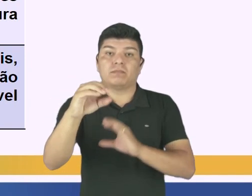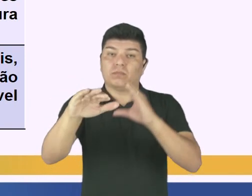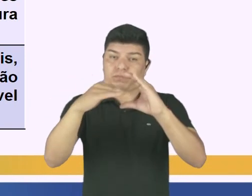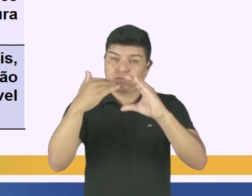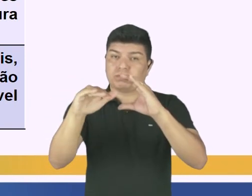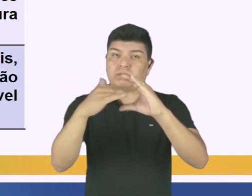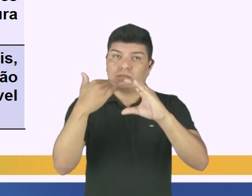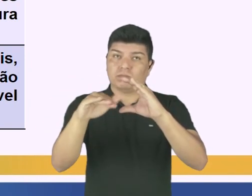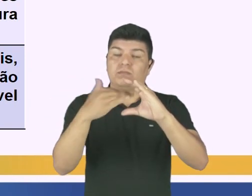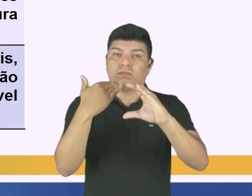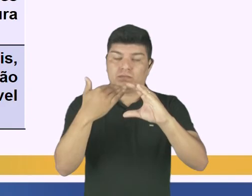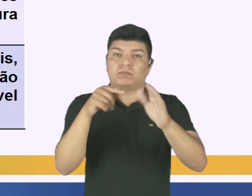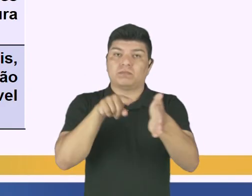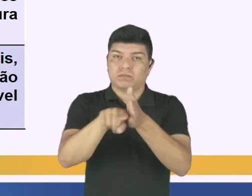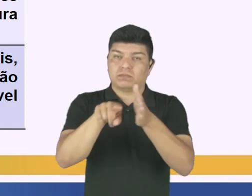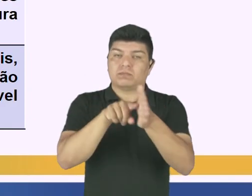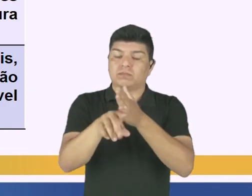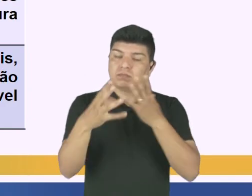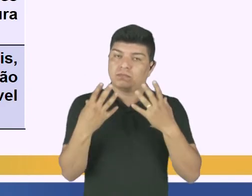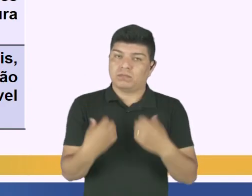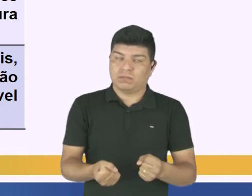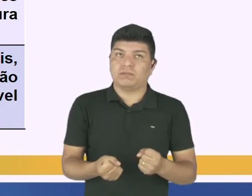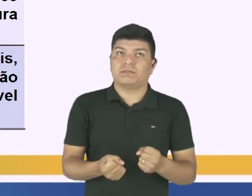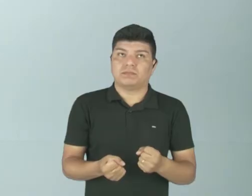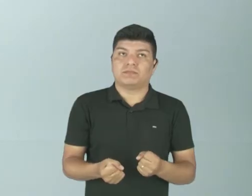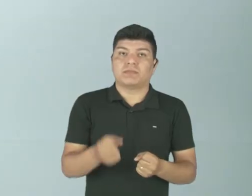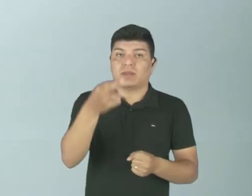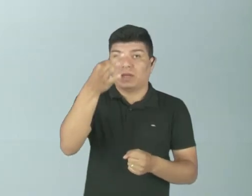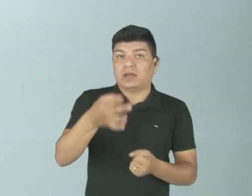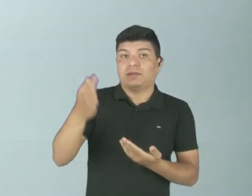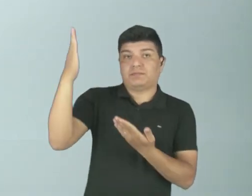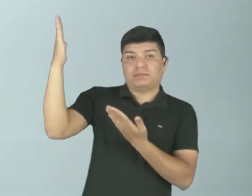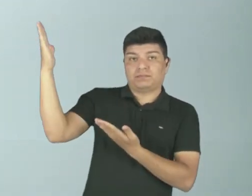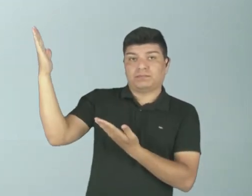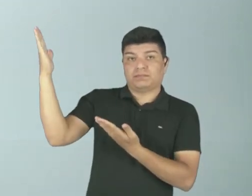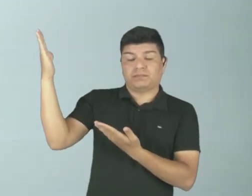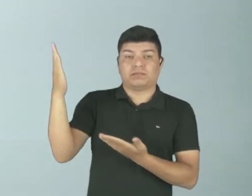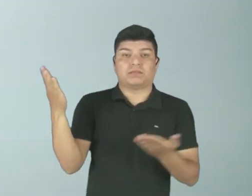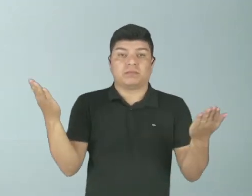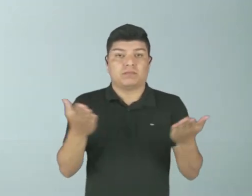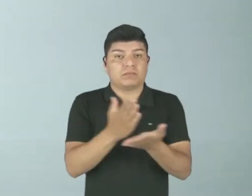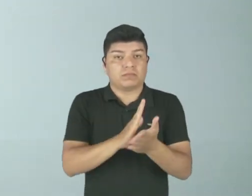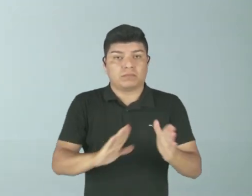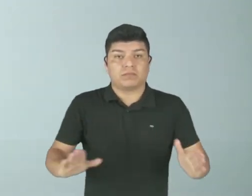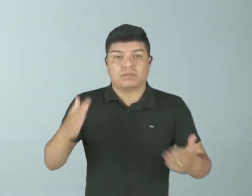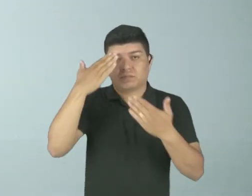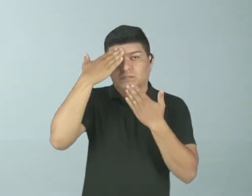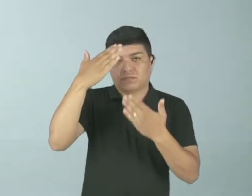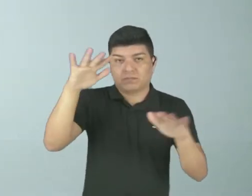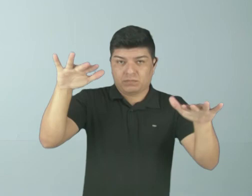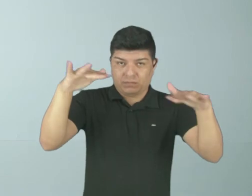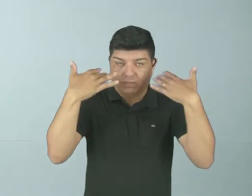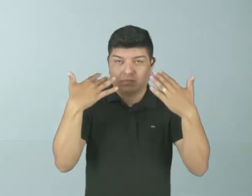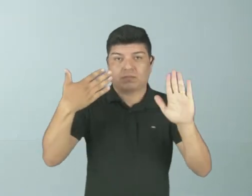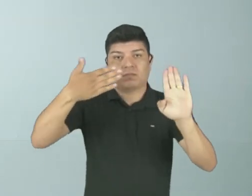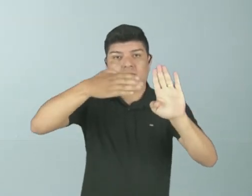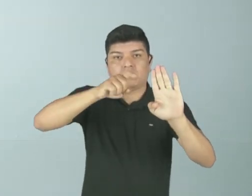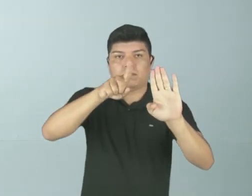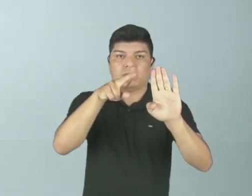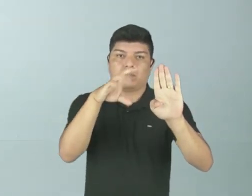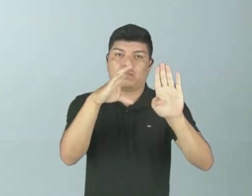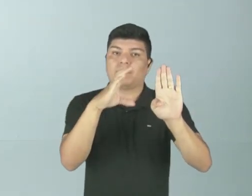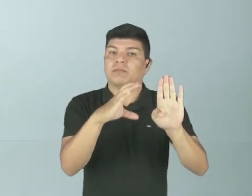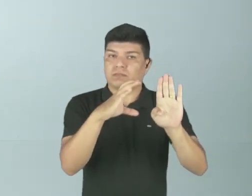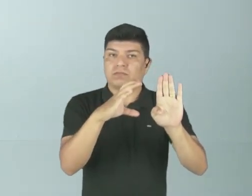recebe essas questões, a questão certa está assim. Professor César, fica por aqui, agradeço a atenção de vocês, acesse a plataforma